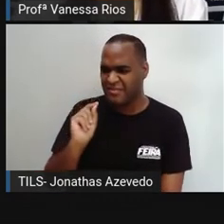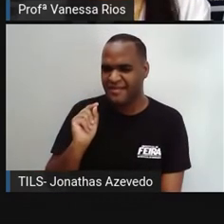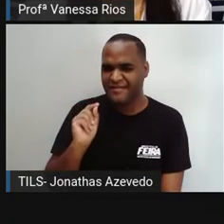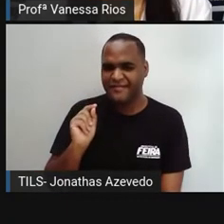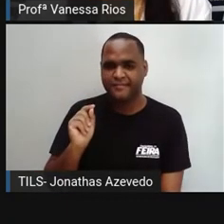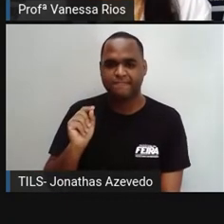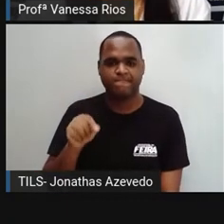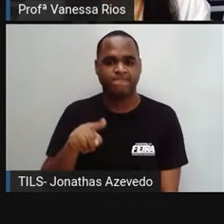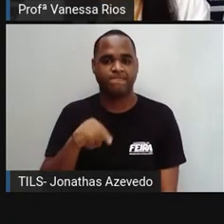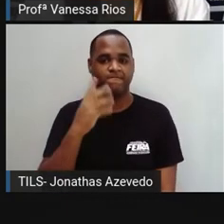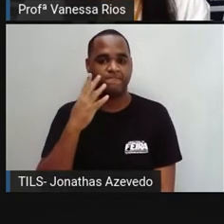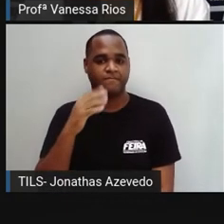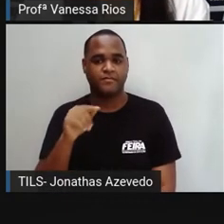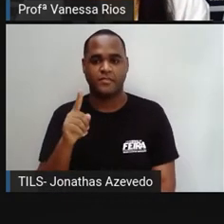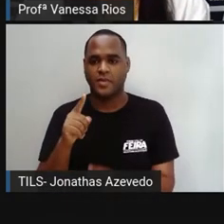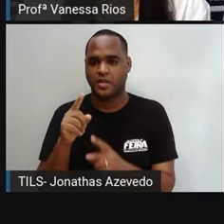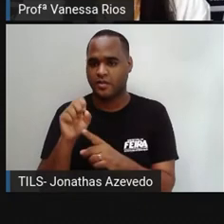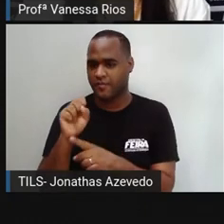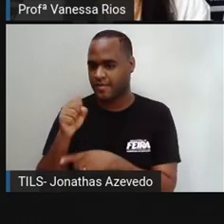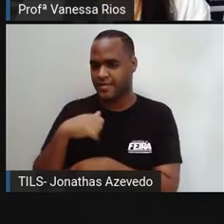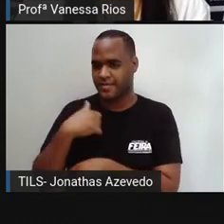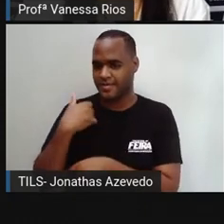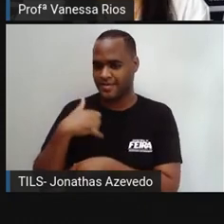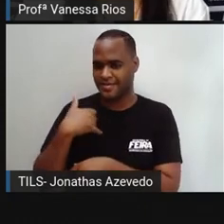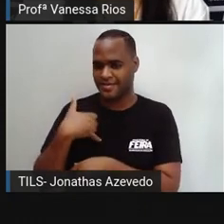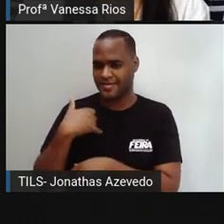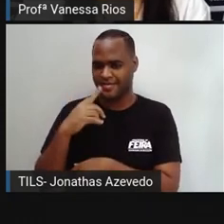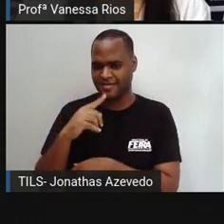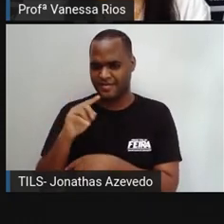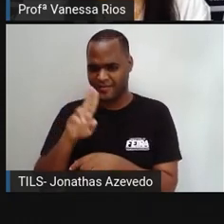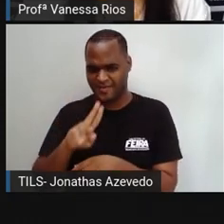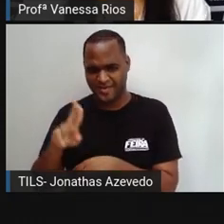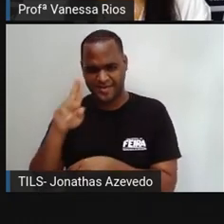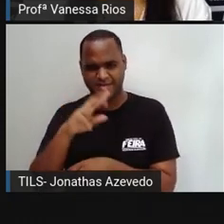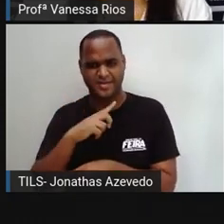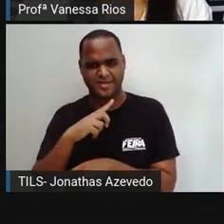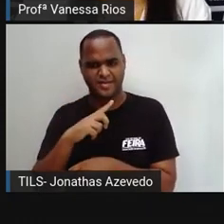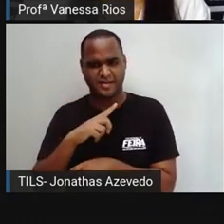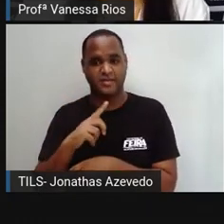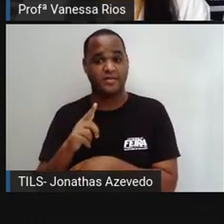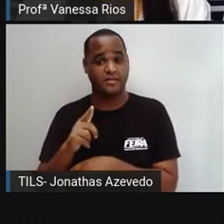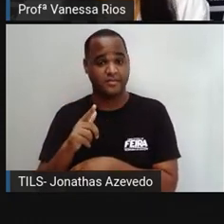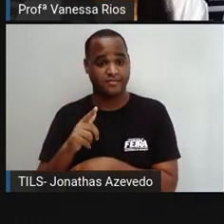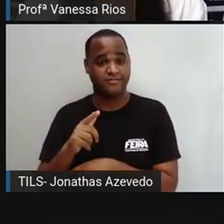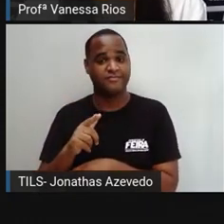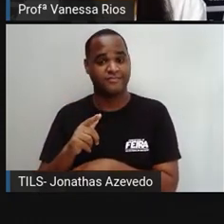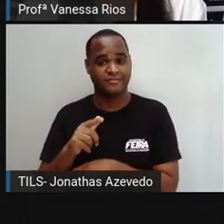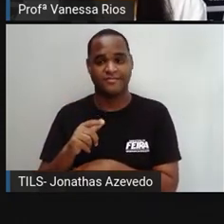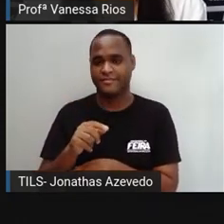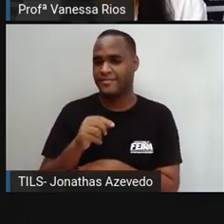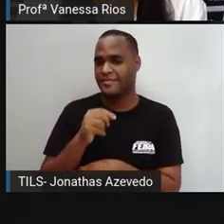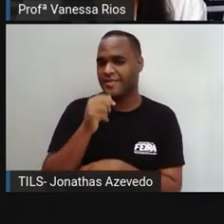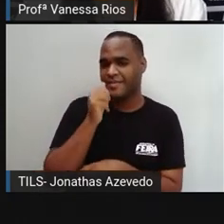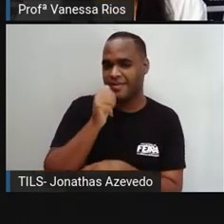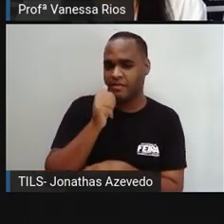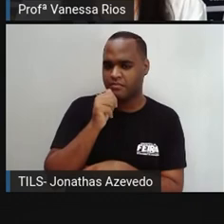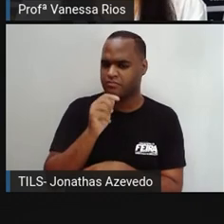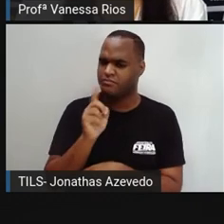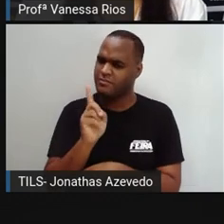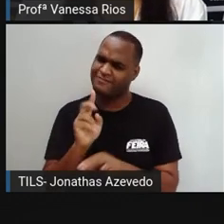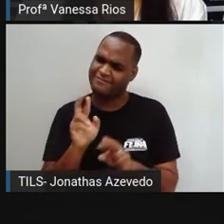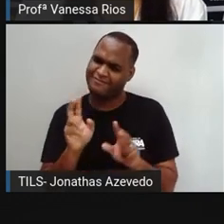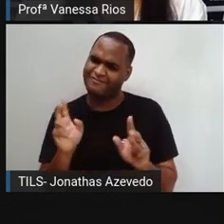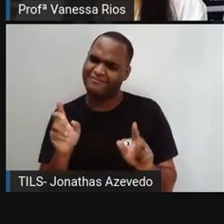E a folhinha pergunta. Gente de sua idade, de 8 anos, usa gírias? E Michelle e Cristina respondem. Responde.